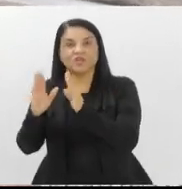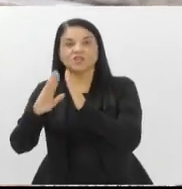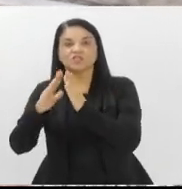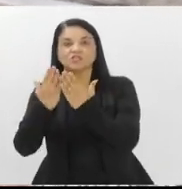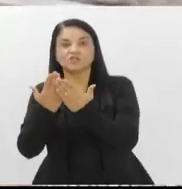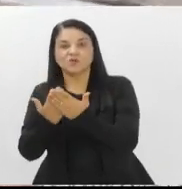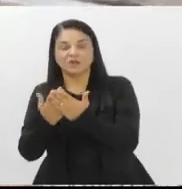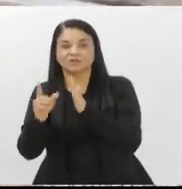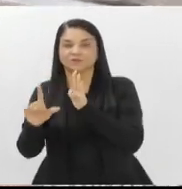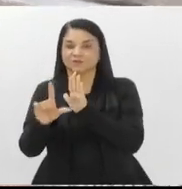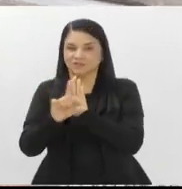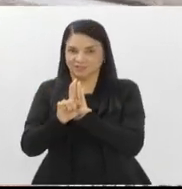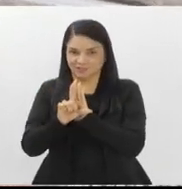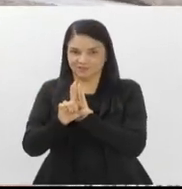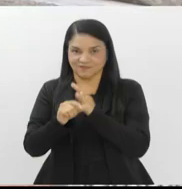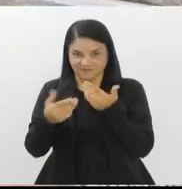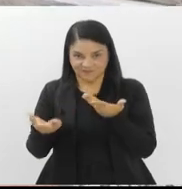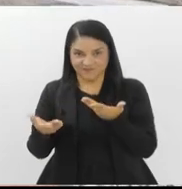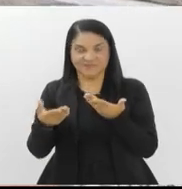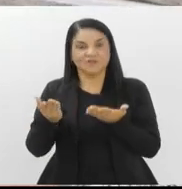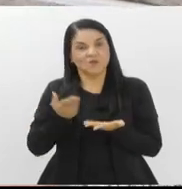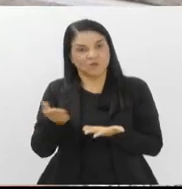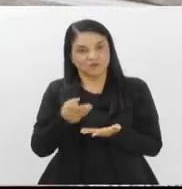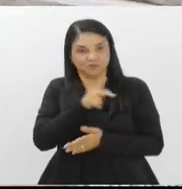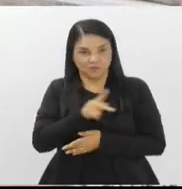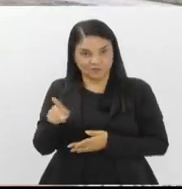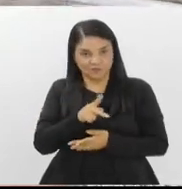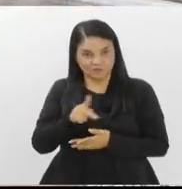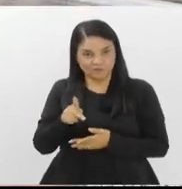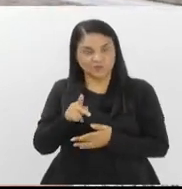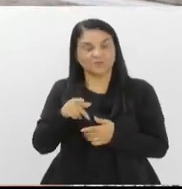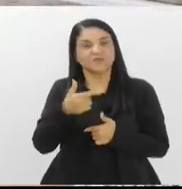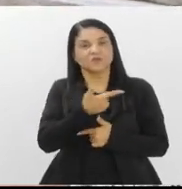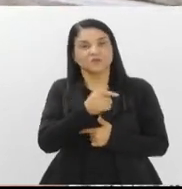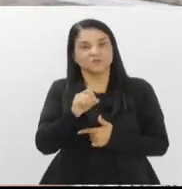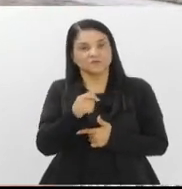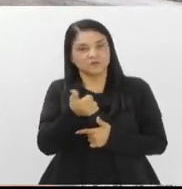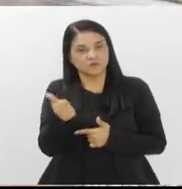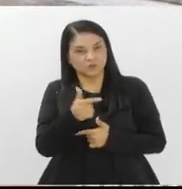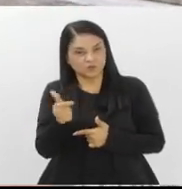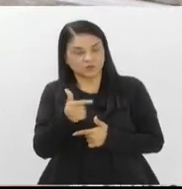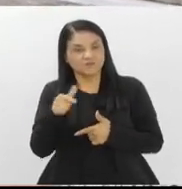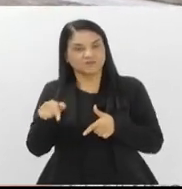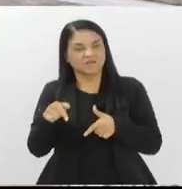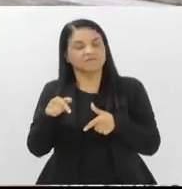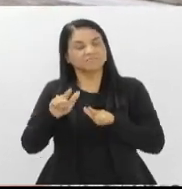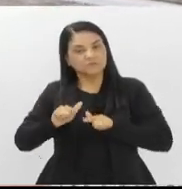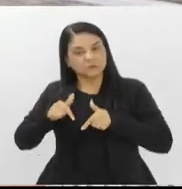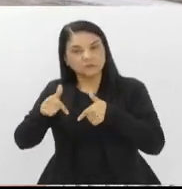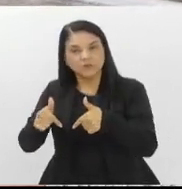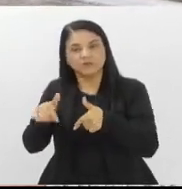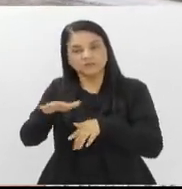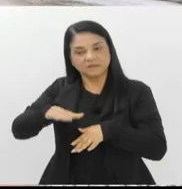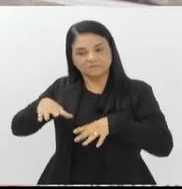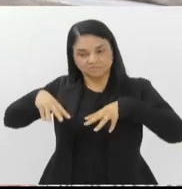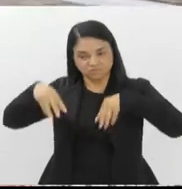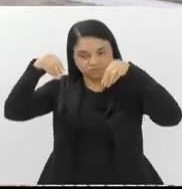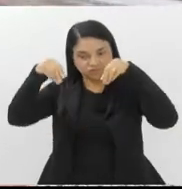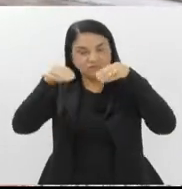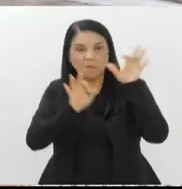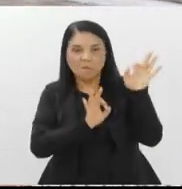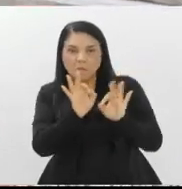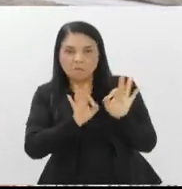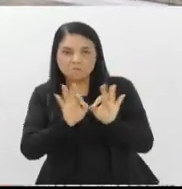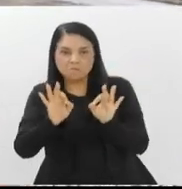professor. Em 2022, a Escola do Legislativo estava atuando na revitalização do Salão Nobre e começou a organizar o seu planejamento